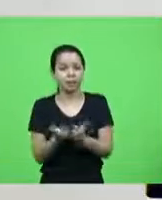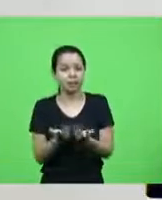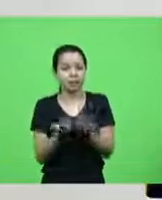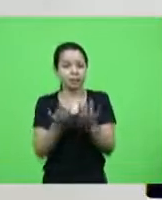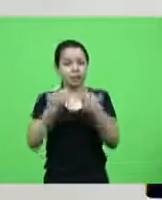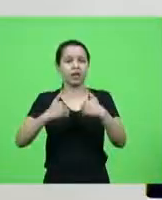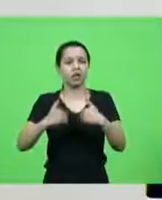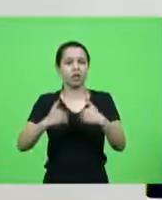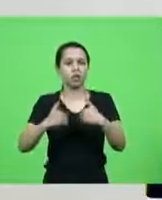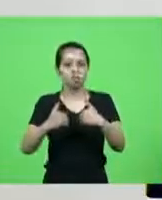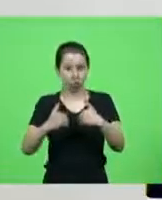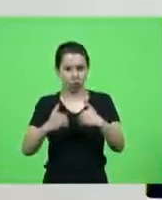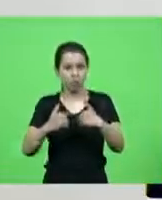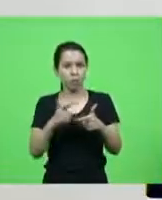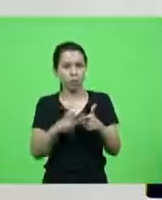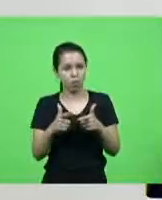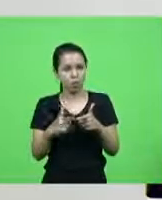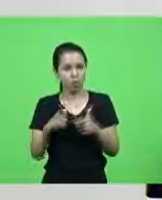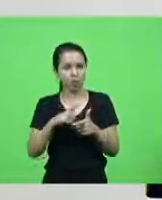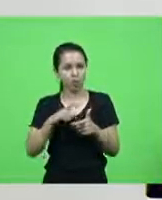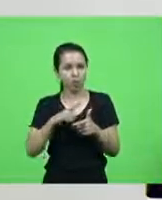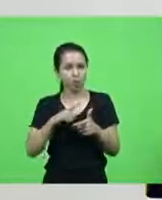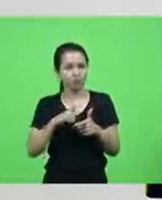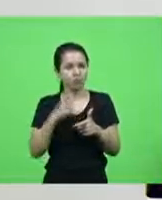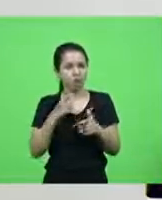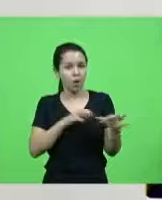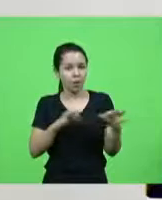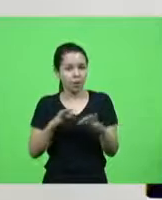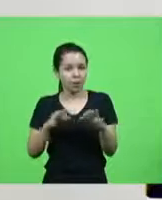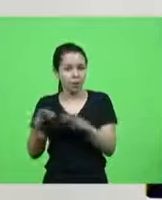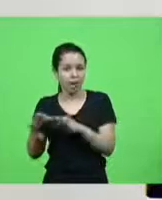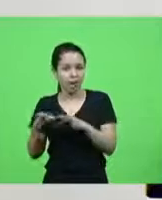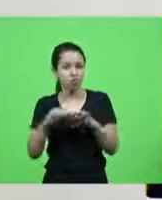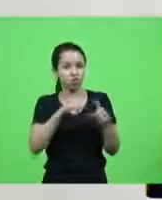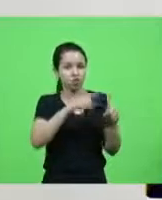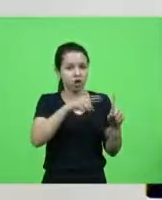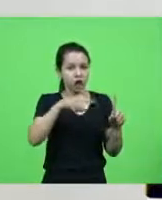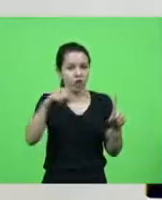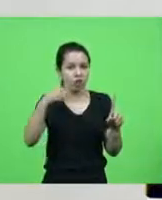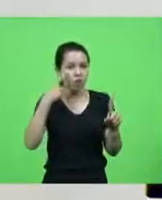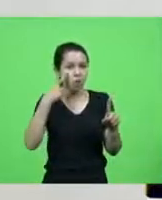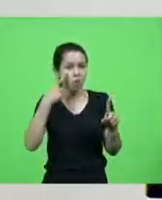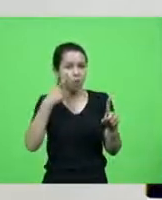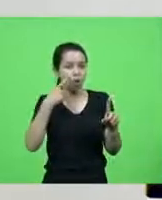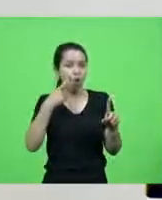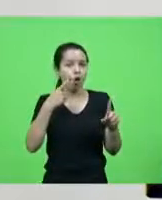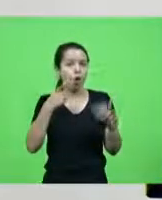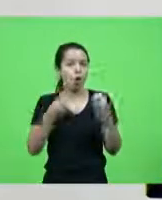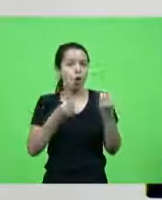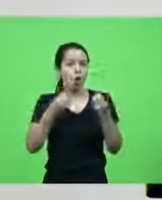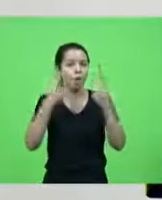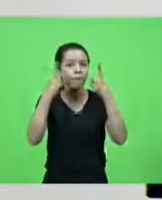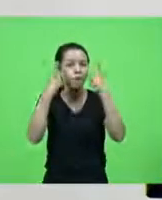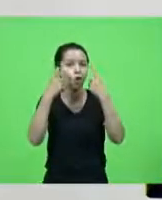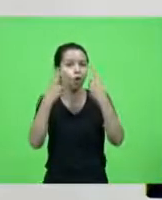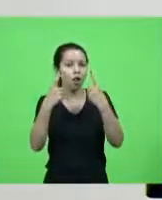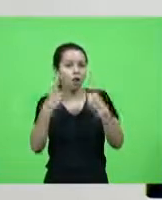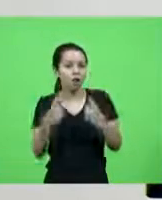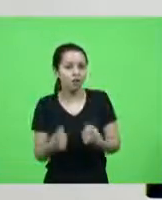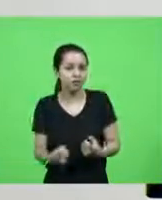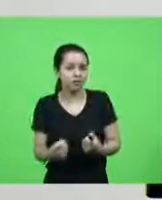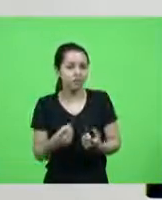vivendo eu preparei alguns gráficos aqui a equipe aqui vai me ajudar os casos de violência os tipos de violência